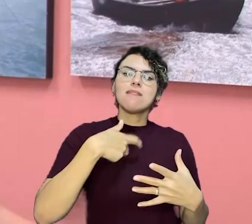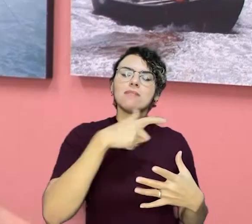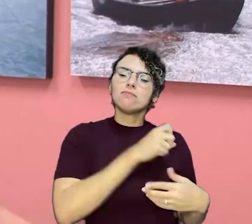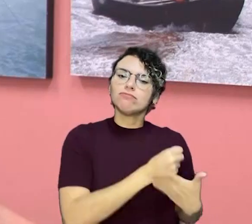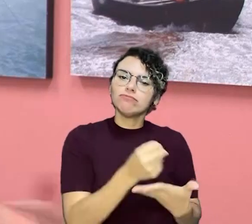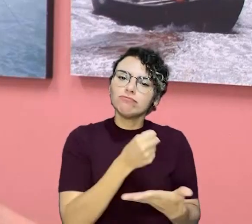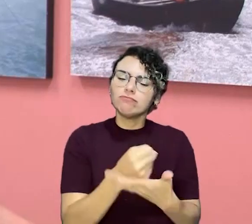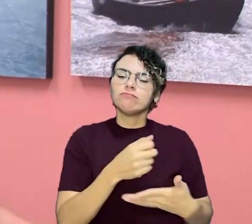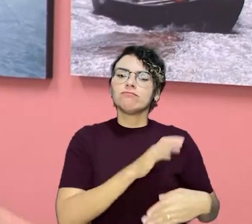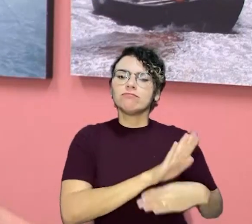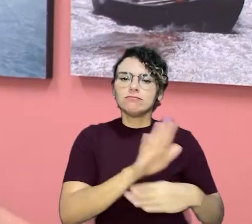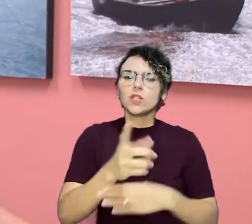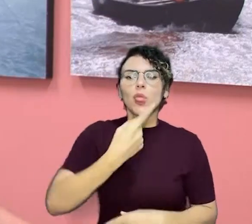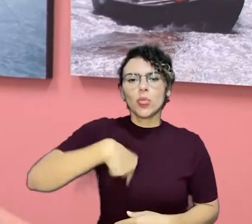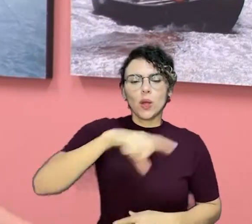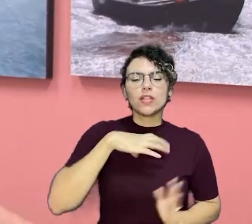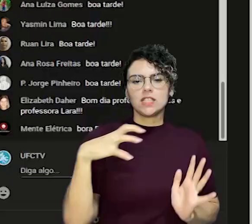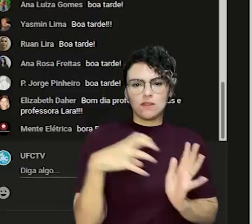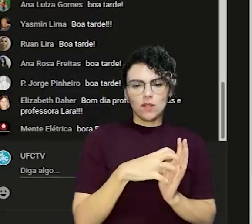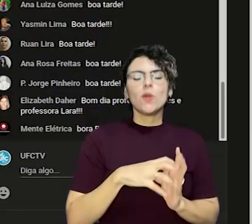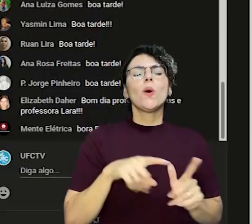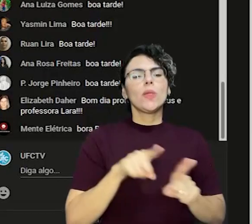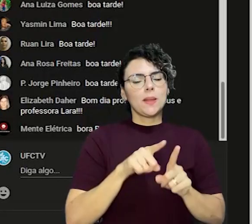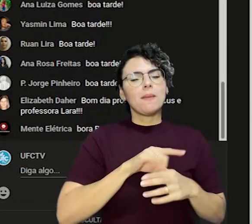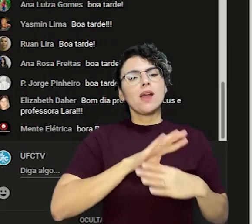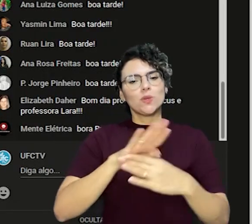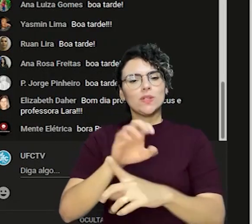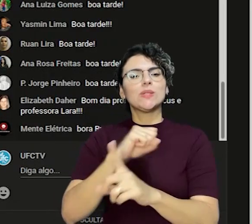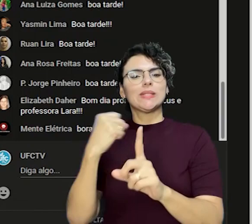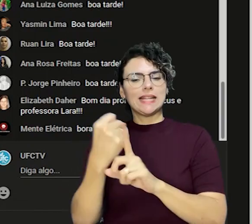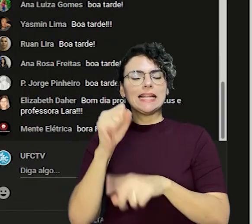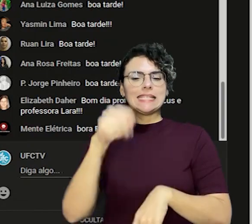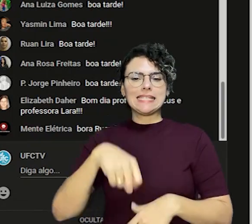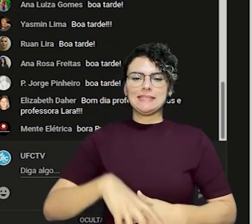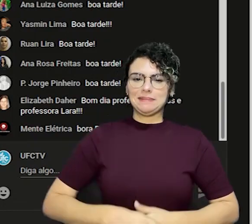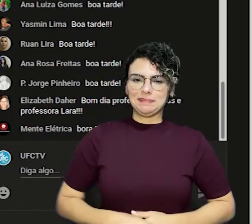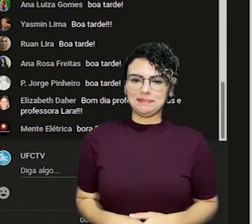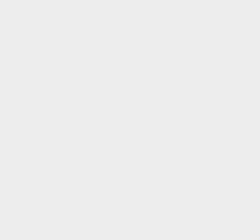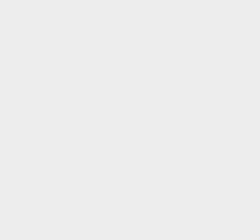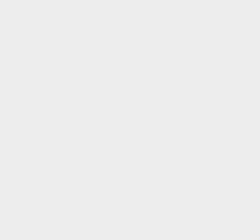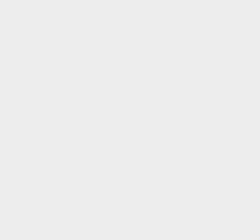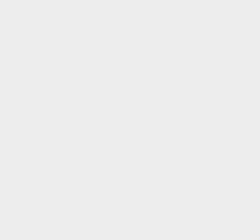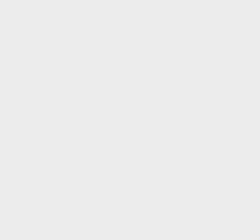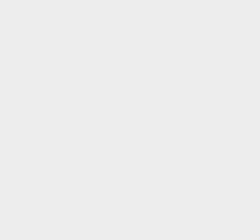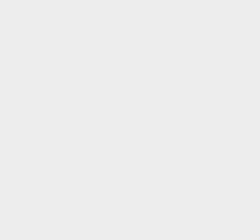percebem toda essa colaboração que nós servidores trazemos para a sociedade.